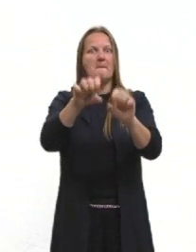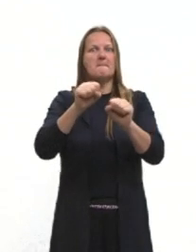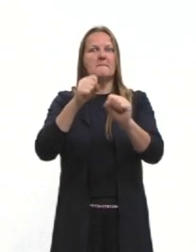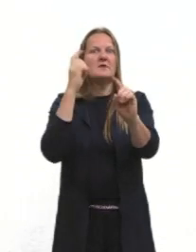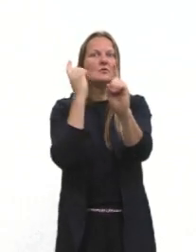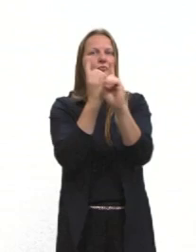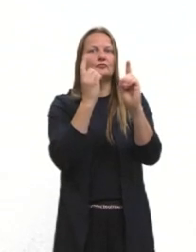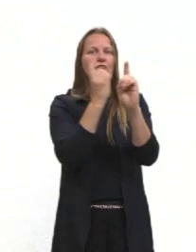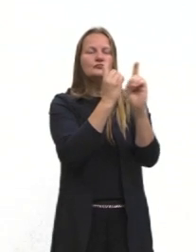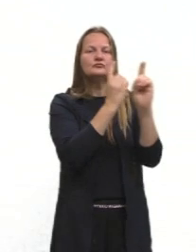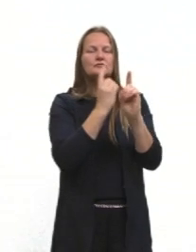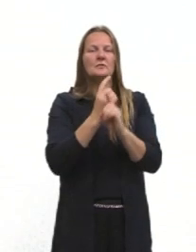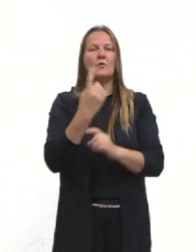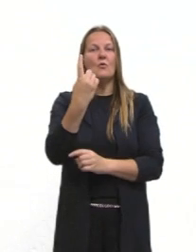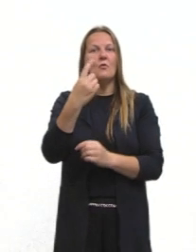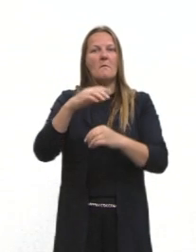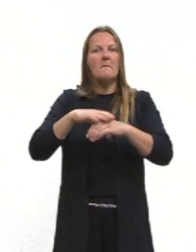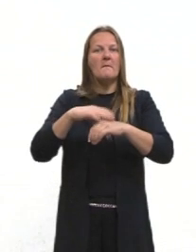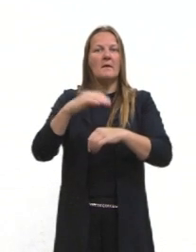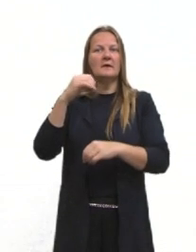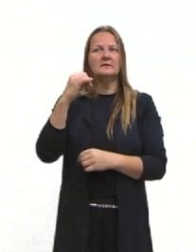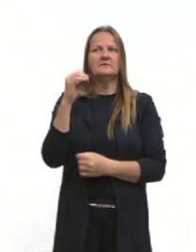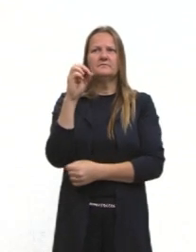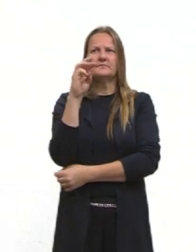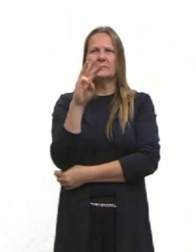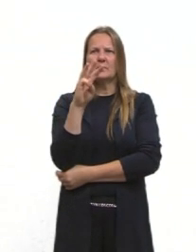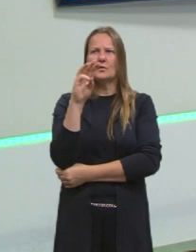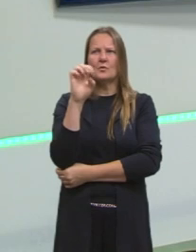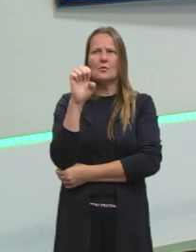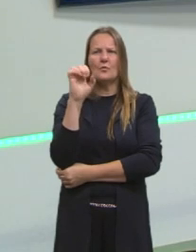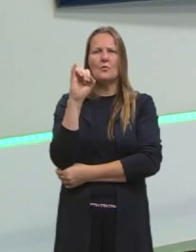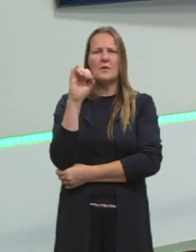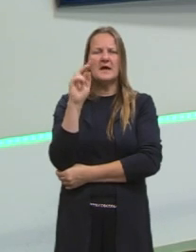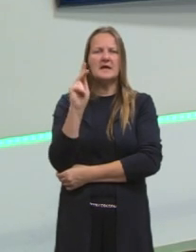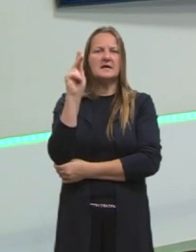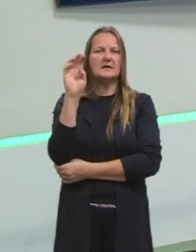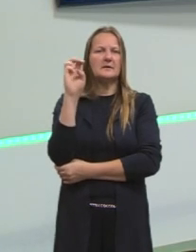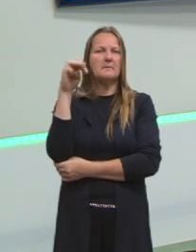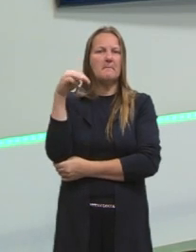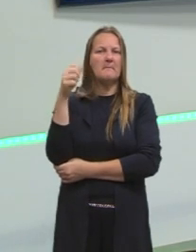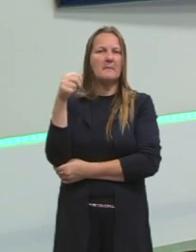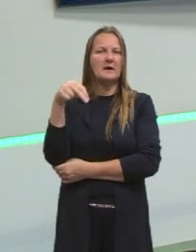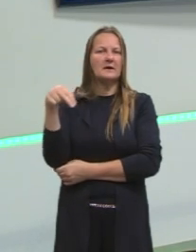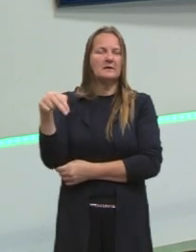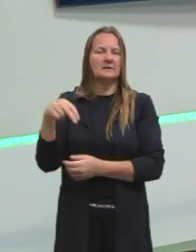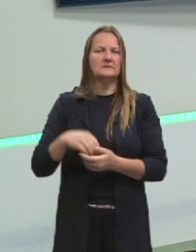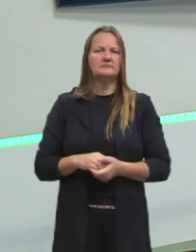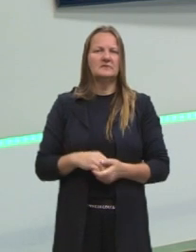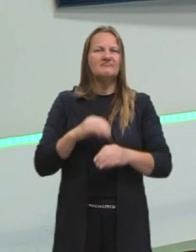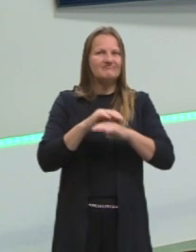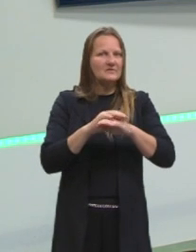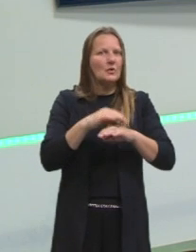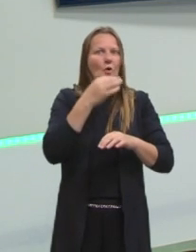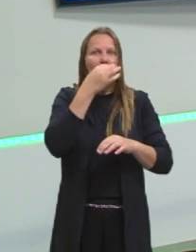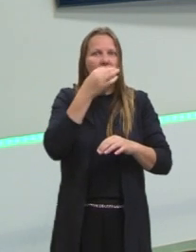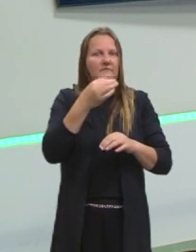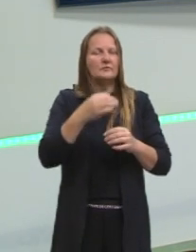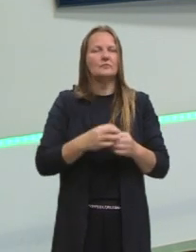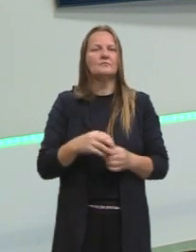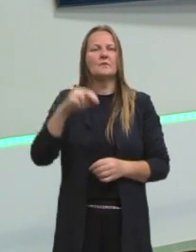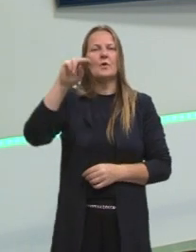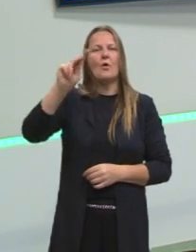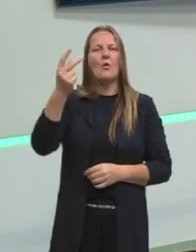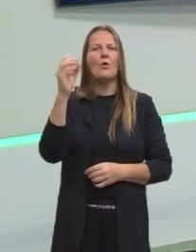E um que ficou muito emblemático é o Wakeman, que também é um oficial que foi culpado pela solução final, pelo holocausto.